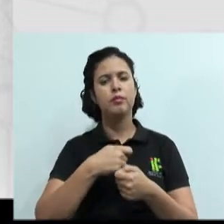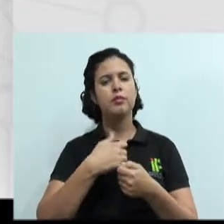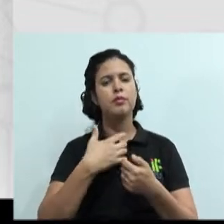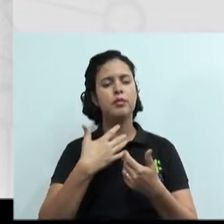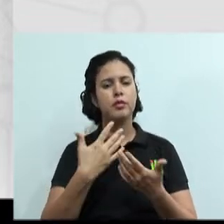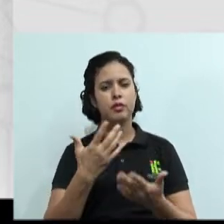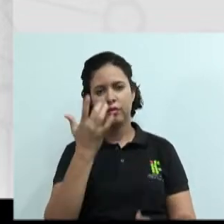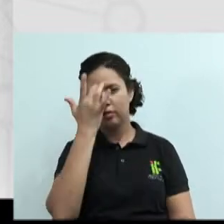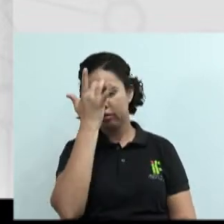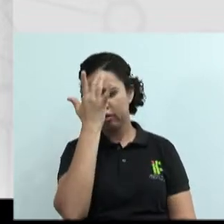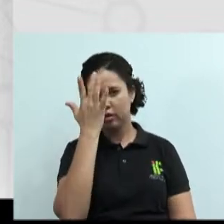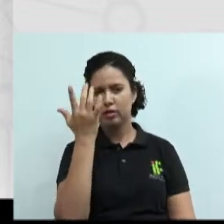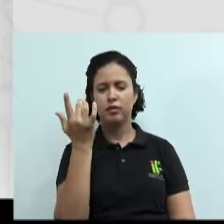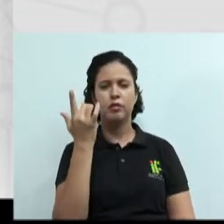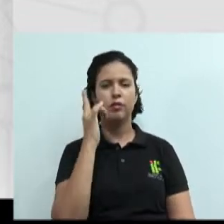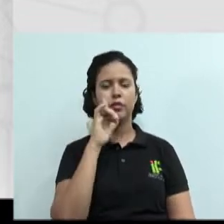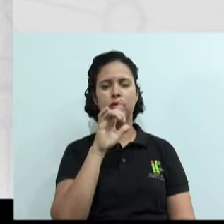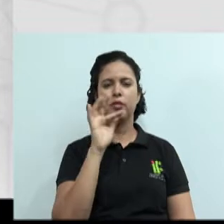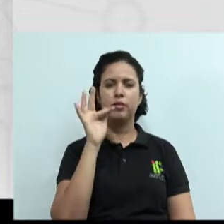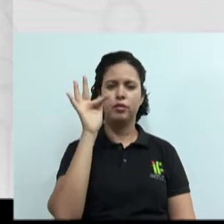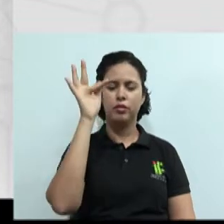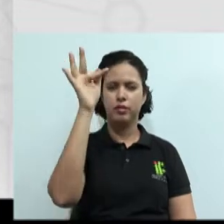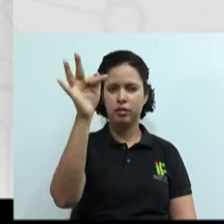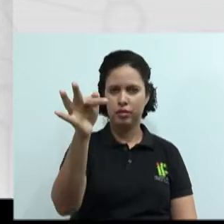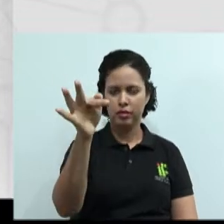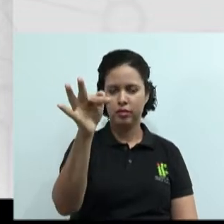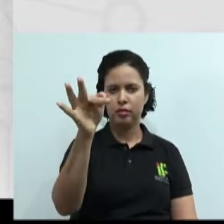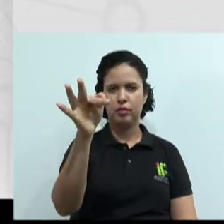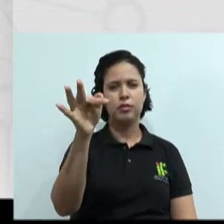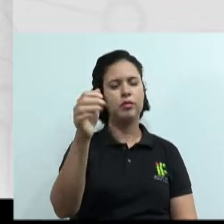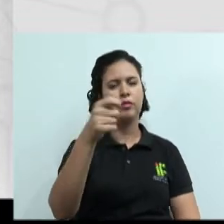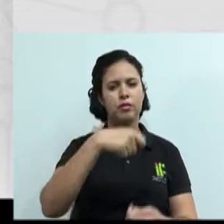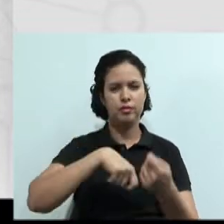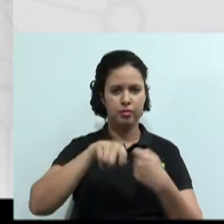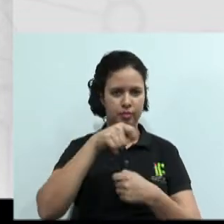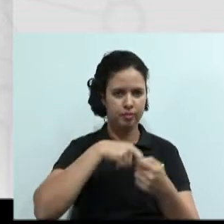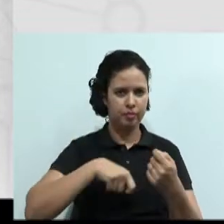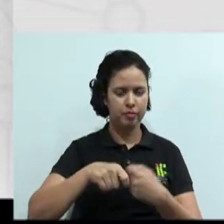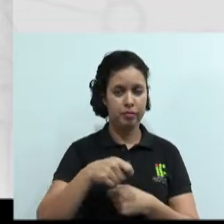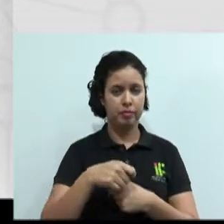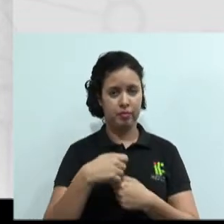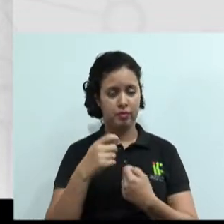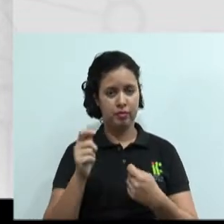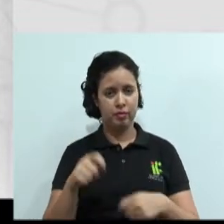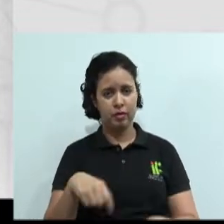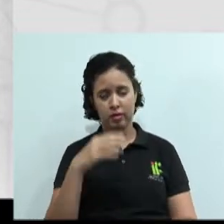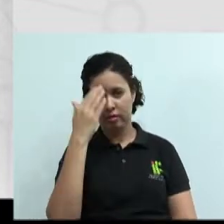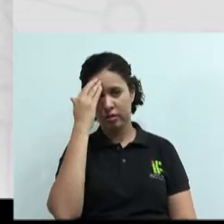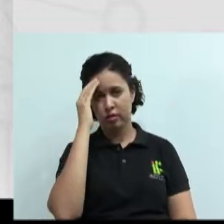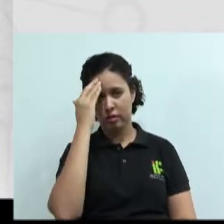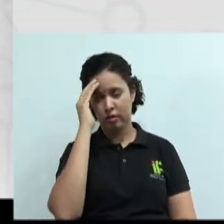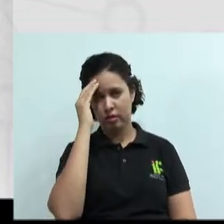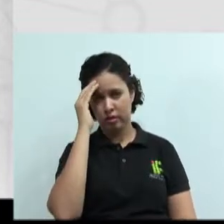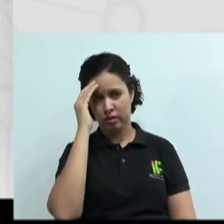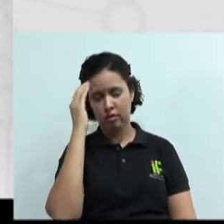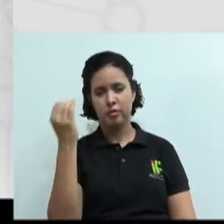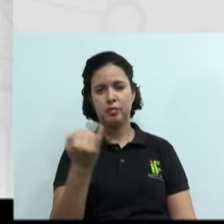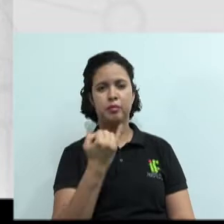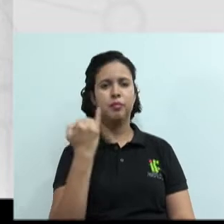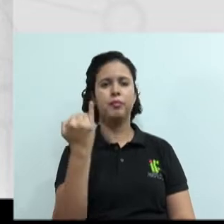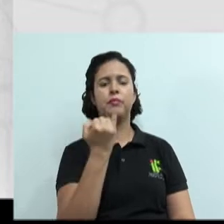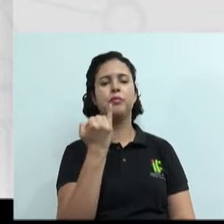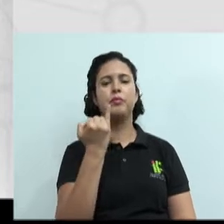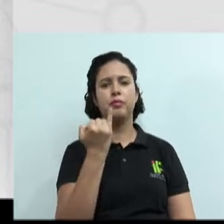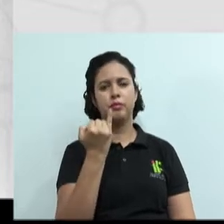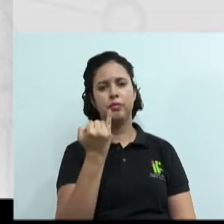mais facilidade para futuras e prósperas negociações, ok? Então, deu para entender aí um pouquinho sobre a importância